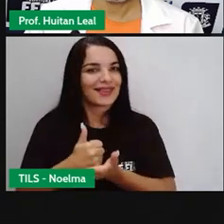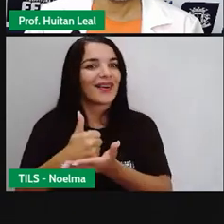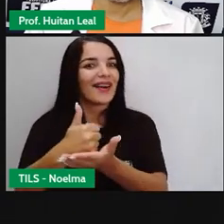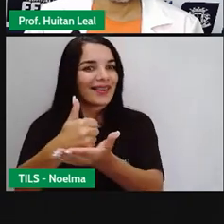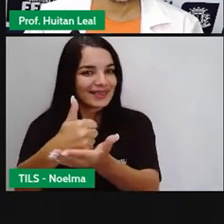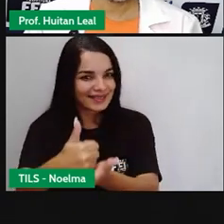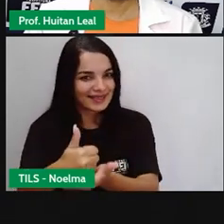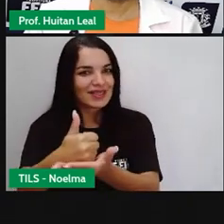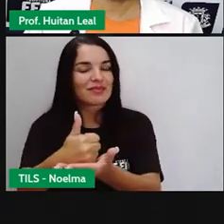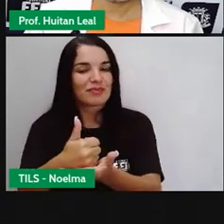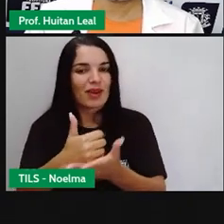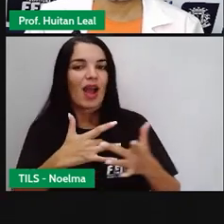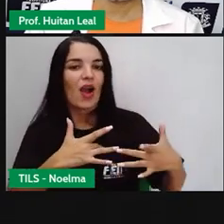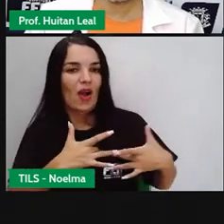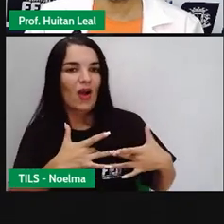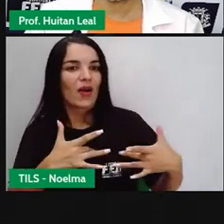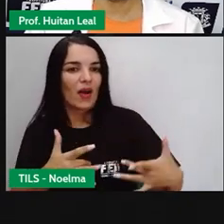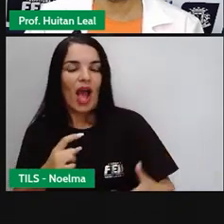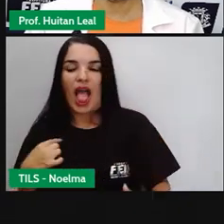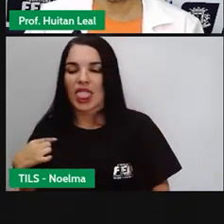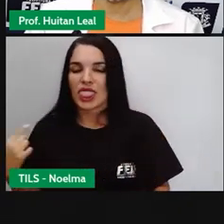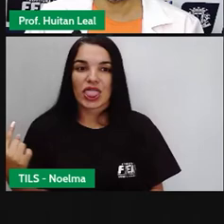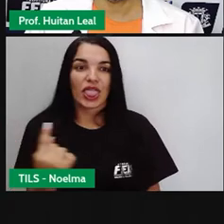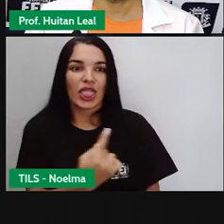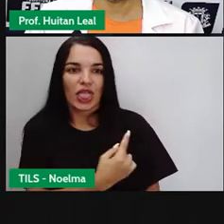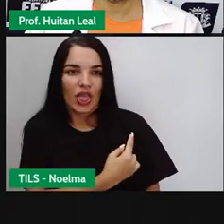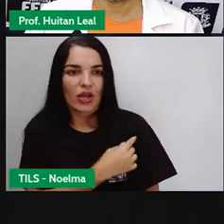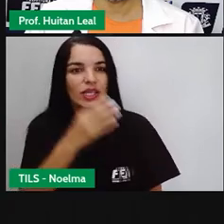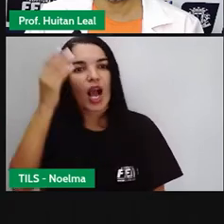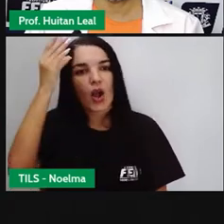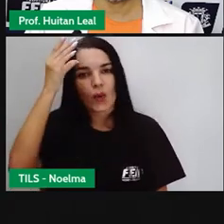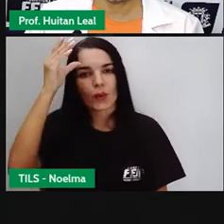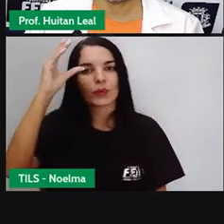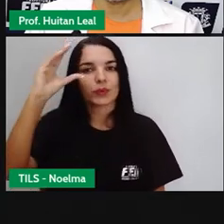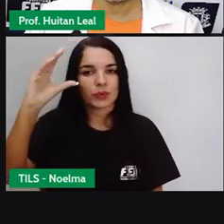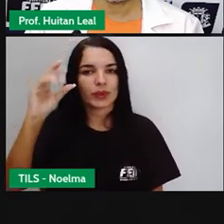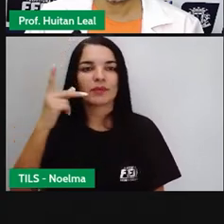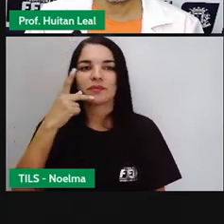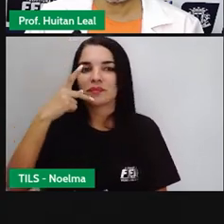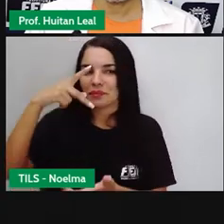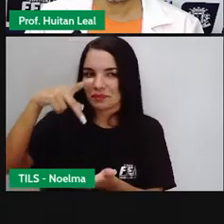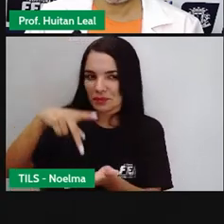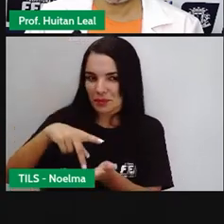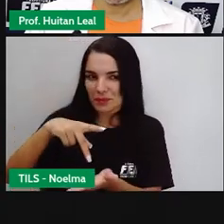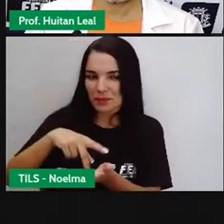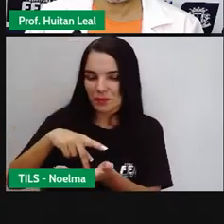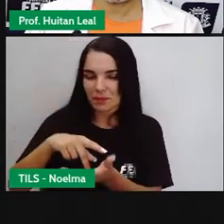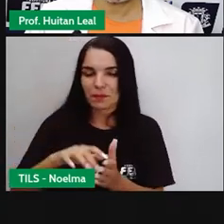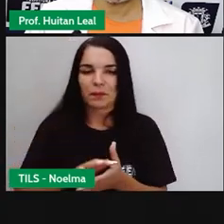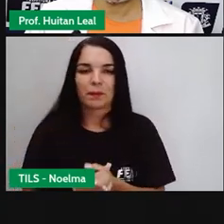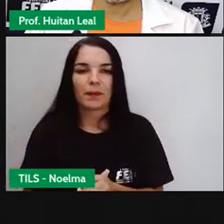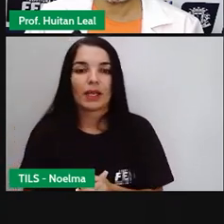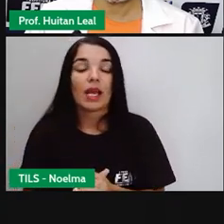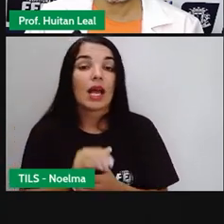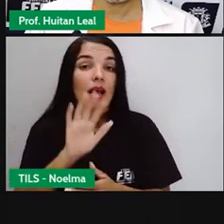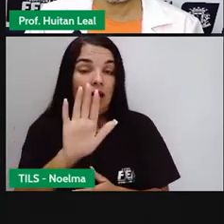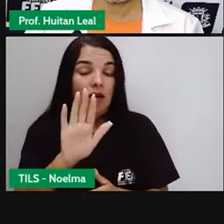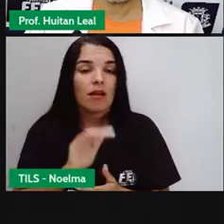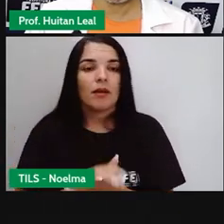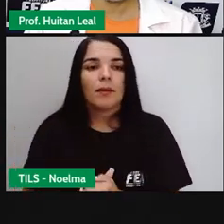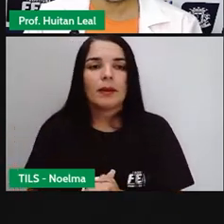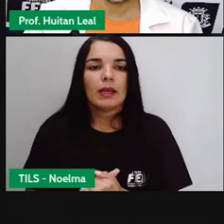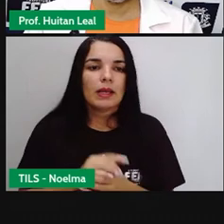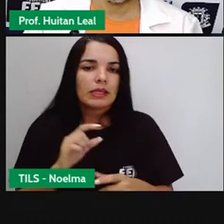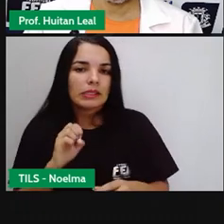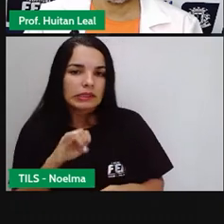Mas, mesmo a frase tendo ordem, se você não conhecer determinadas palavras que se compõem